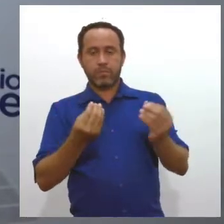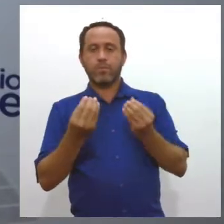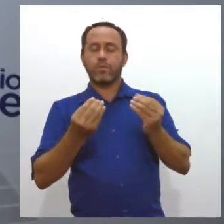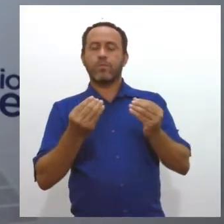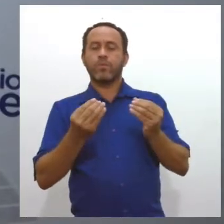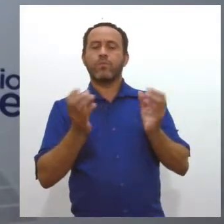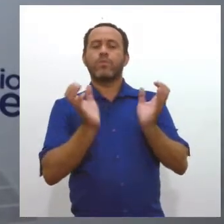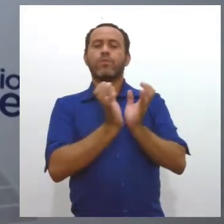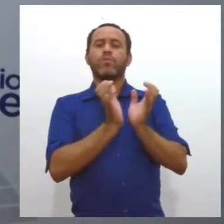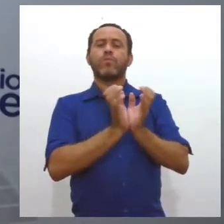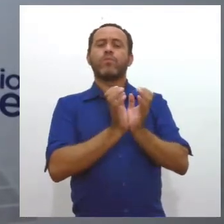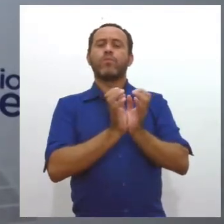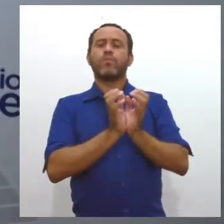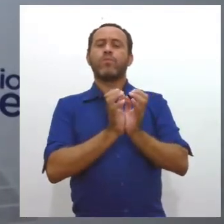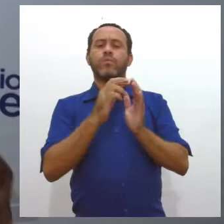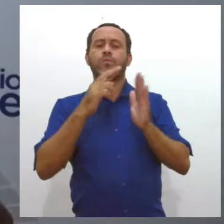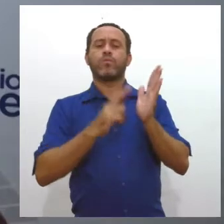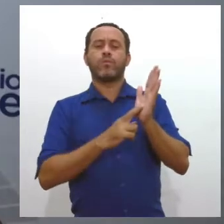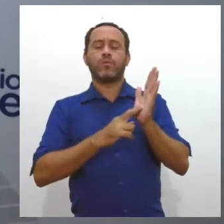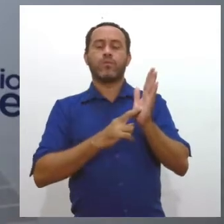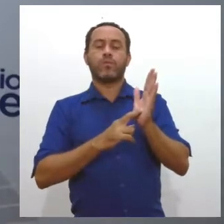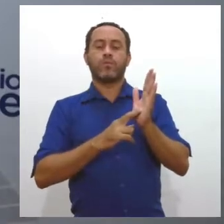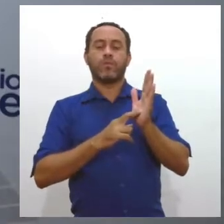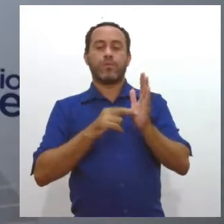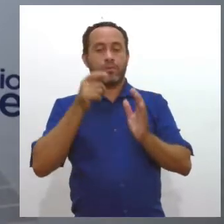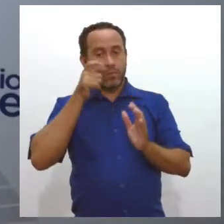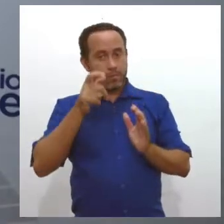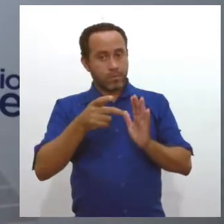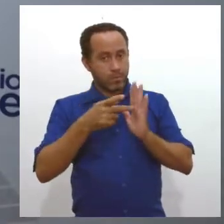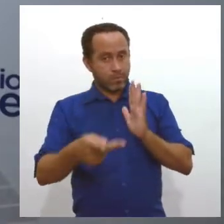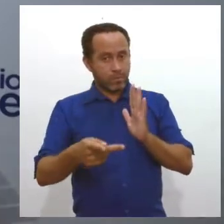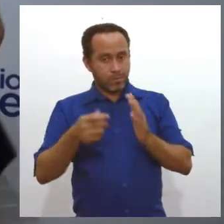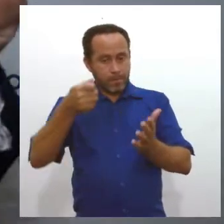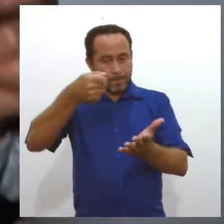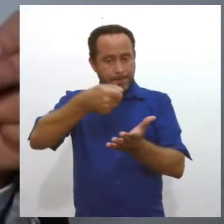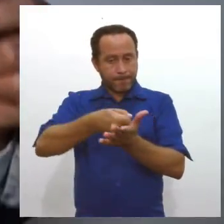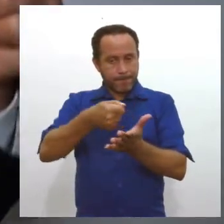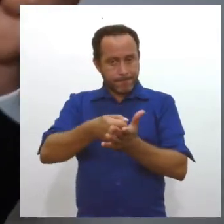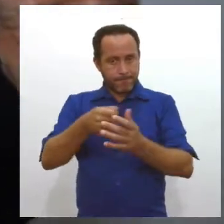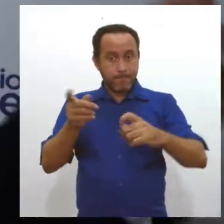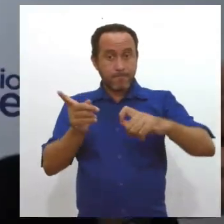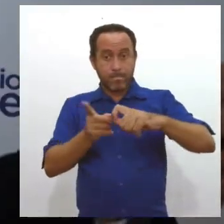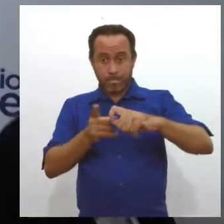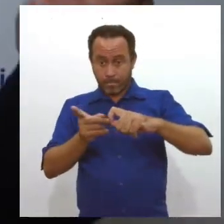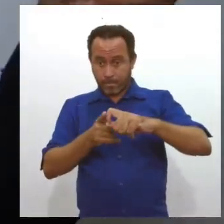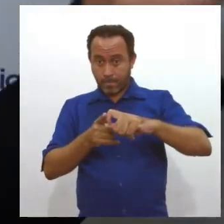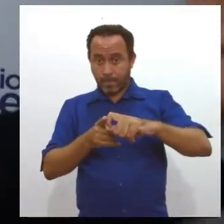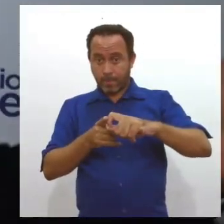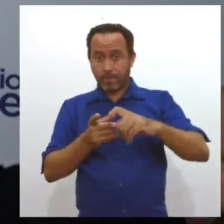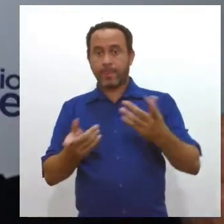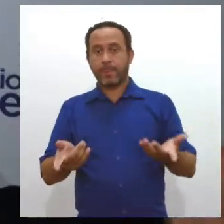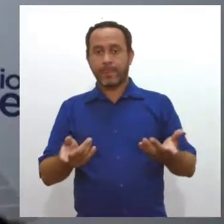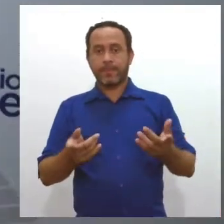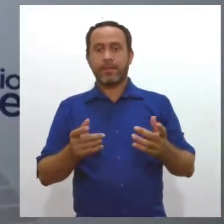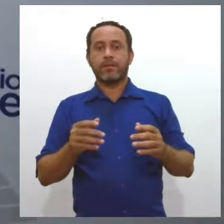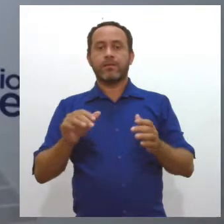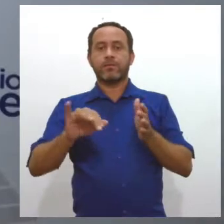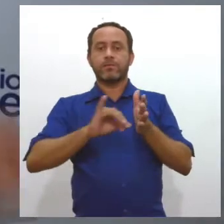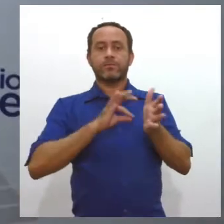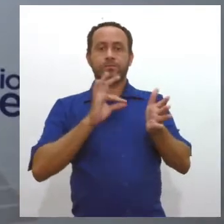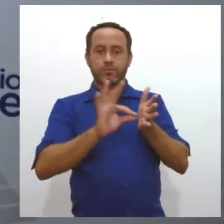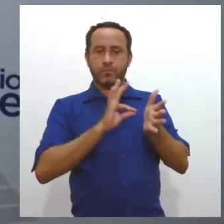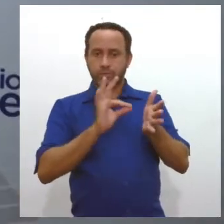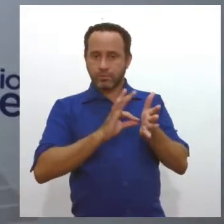equiparação. O projeto visa pagar aos médicos que serão, ou que são, ou que serão contratados